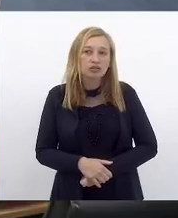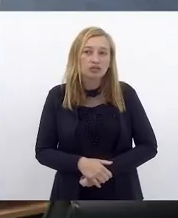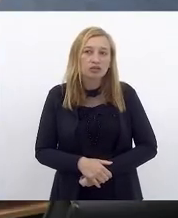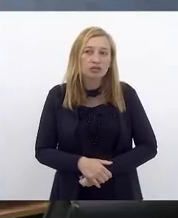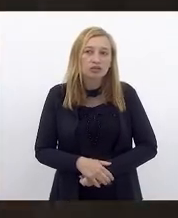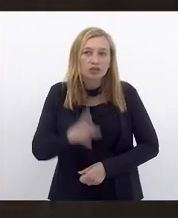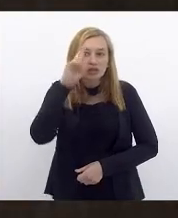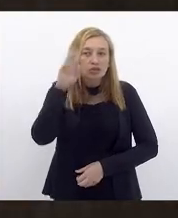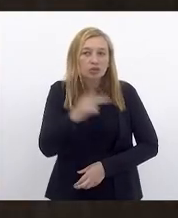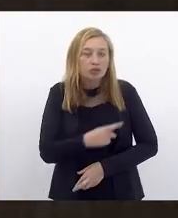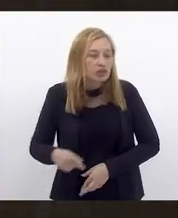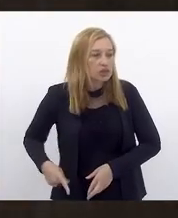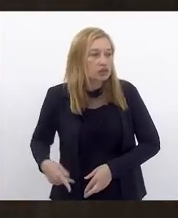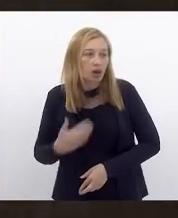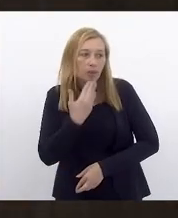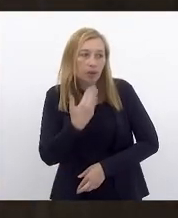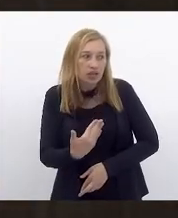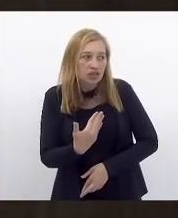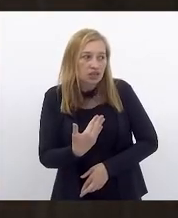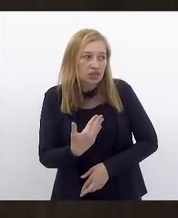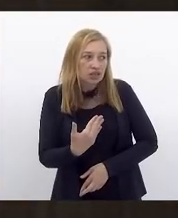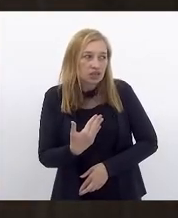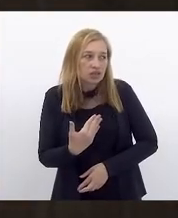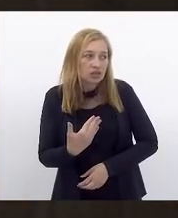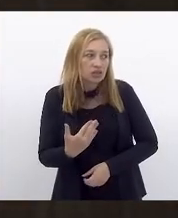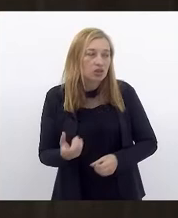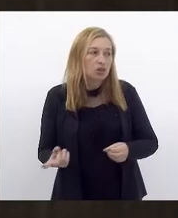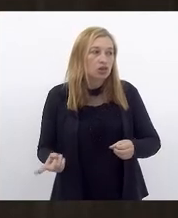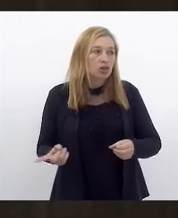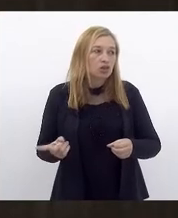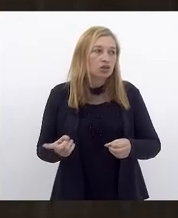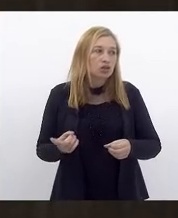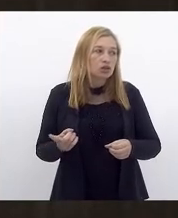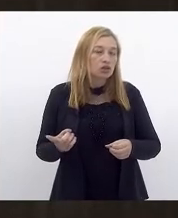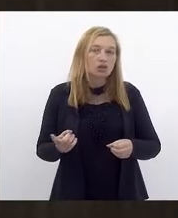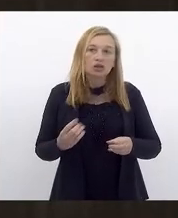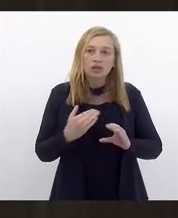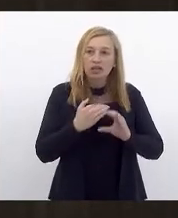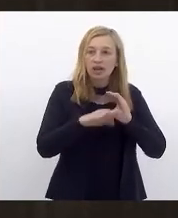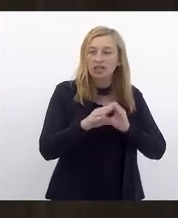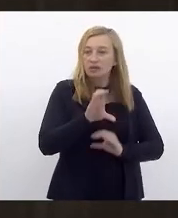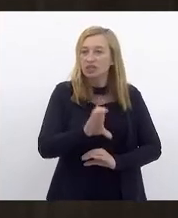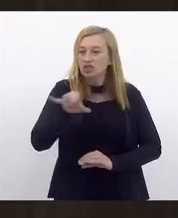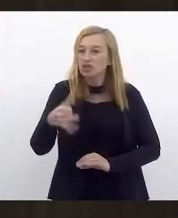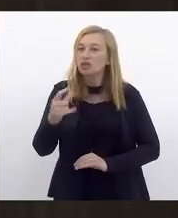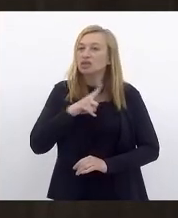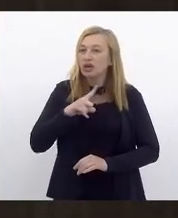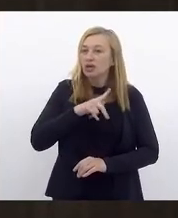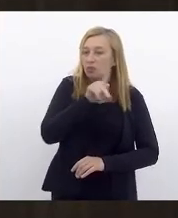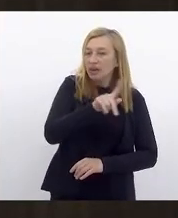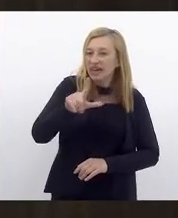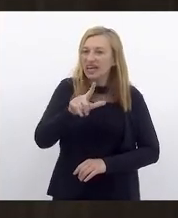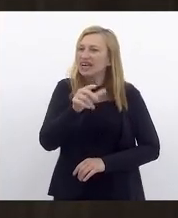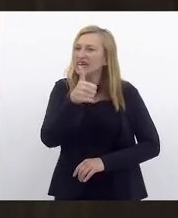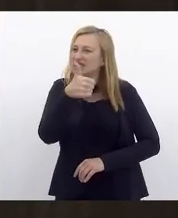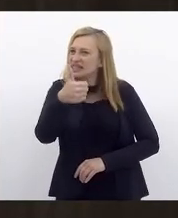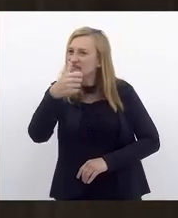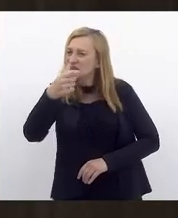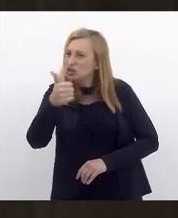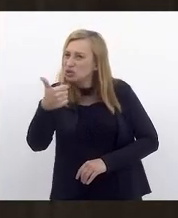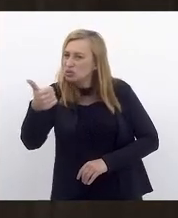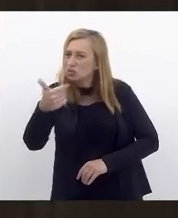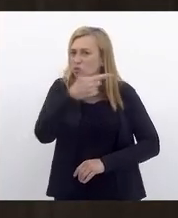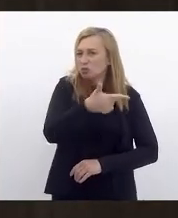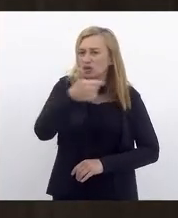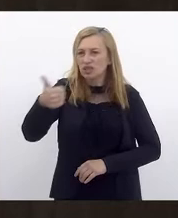Senhor presidente, queria pedir a vossa silência que remeteja a CCJ, porque há um PL em tramitação, que é o 112 de 2019,